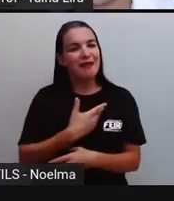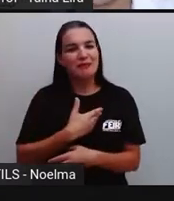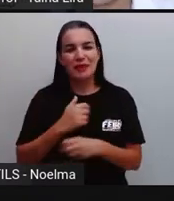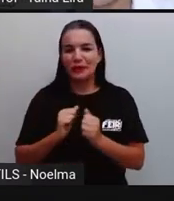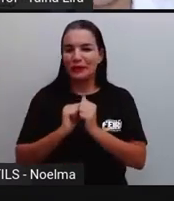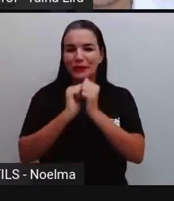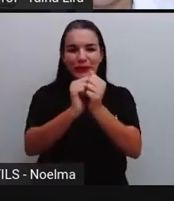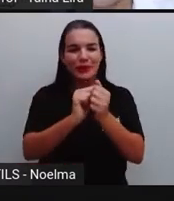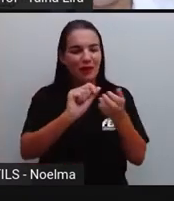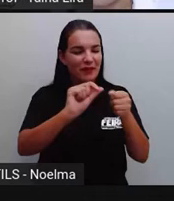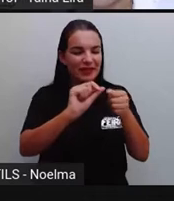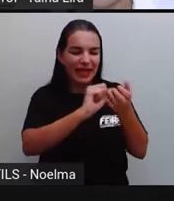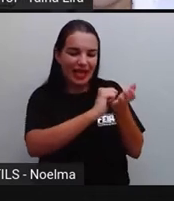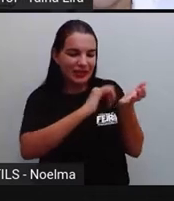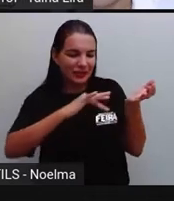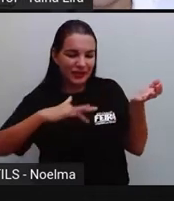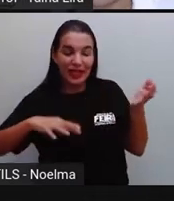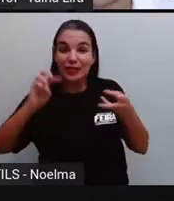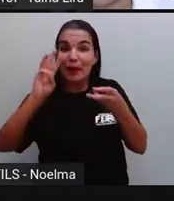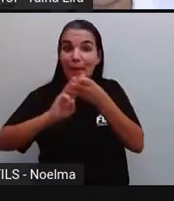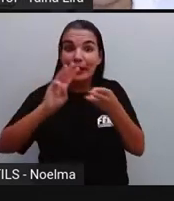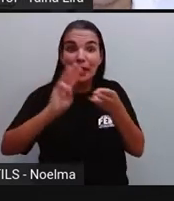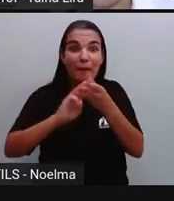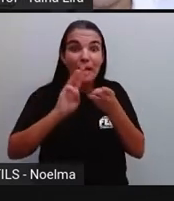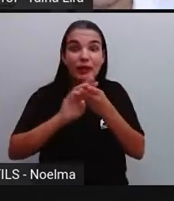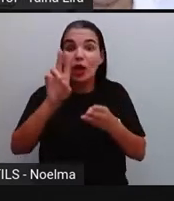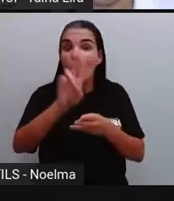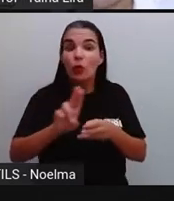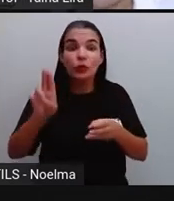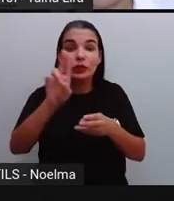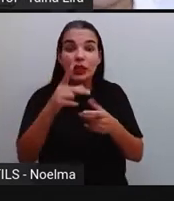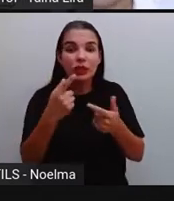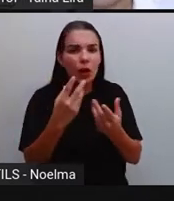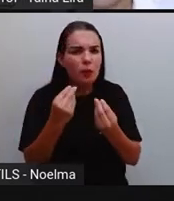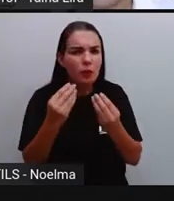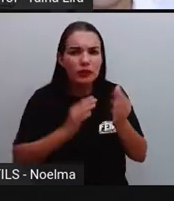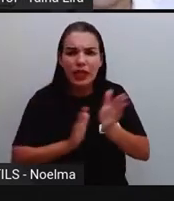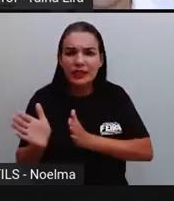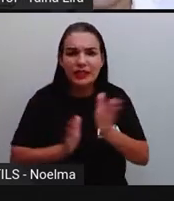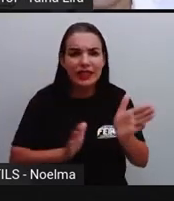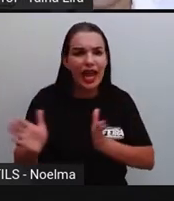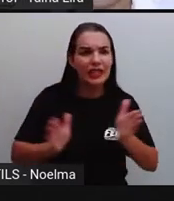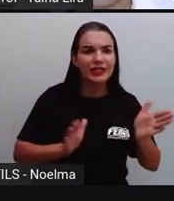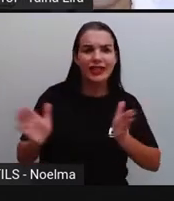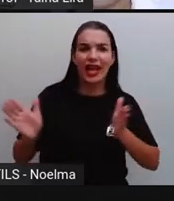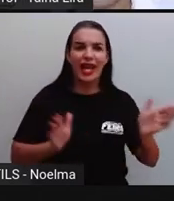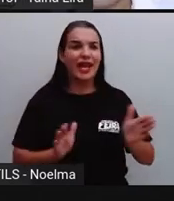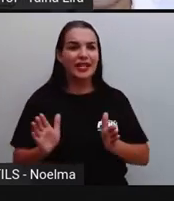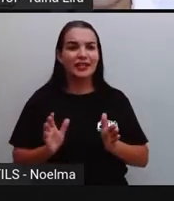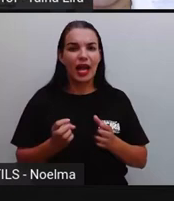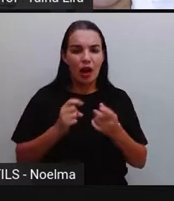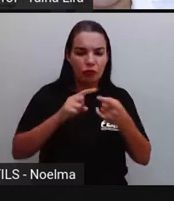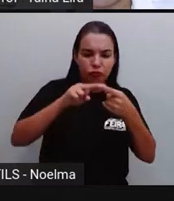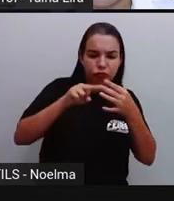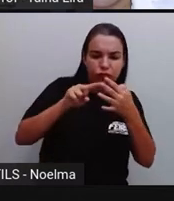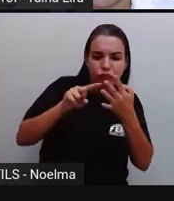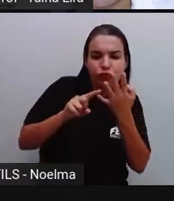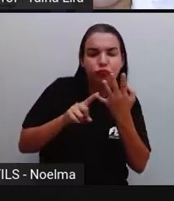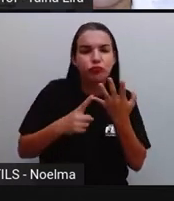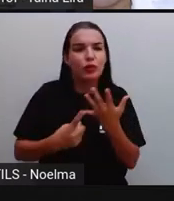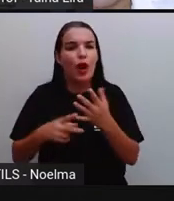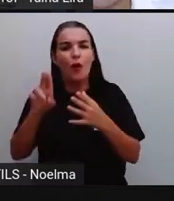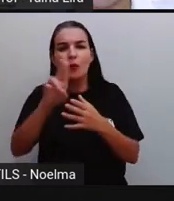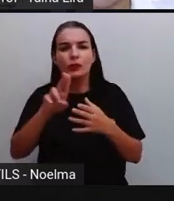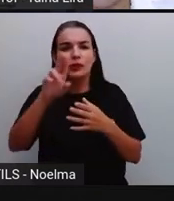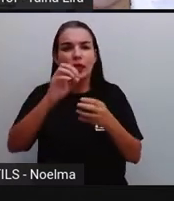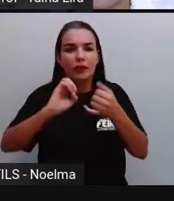eles fazendo aí a atividade de matemática e utilizando, ó, várias estratégias, ó. Contando nos dedos, usando aqui, ó,